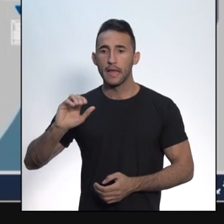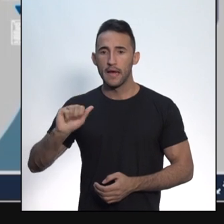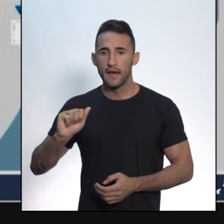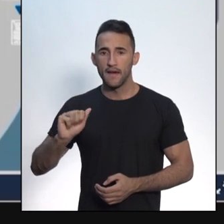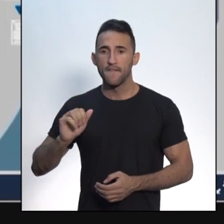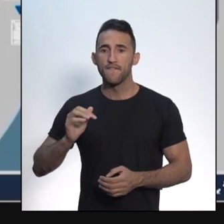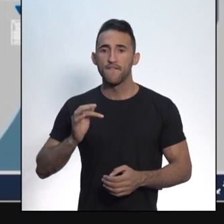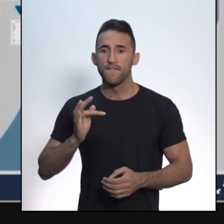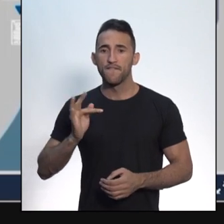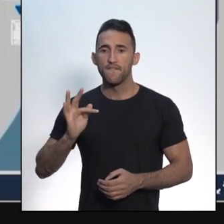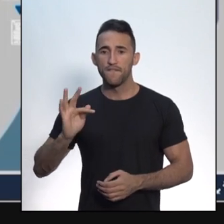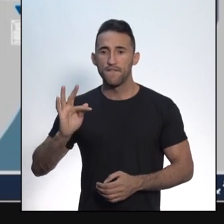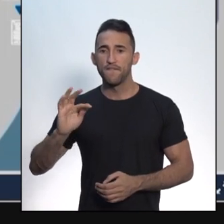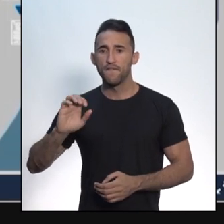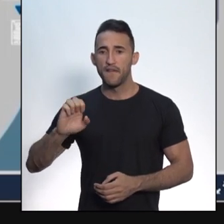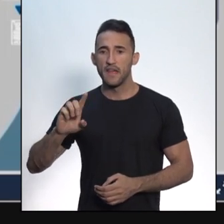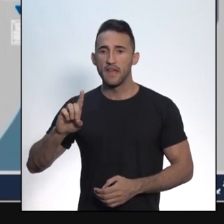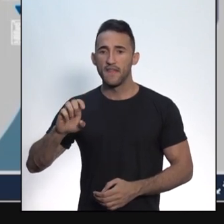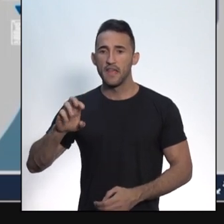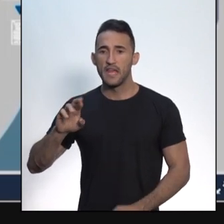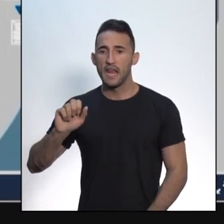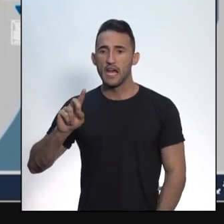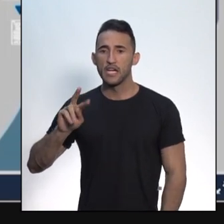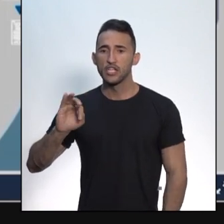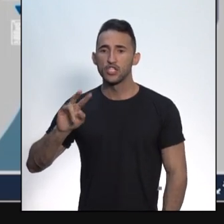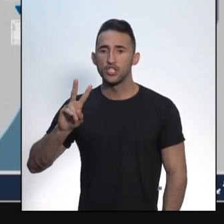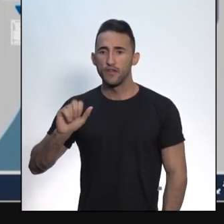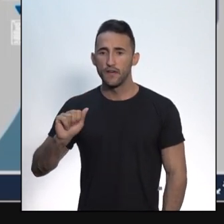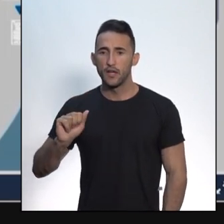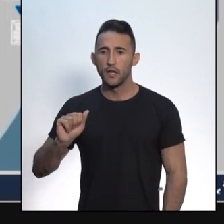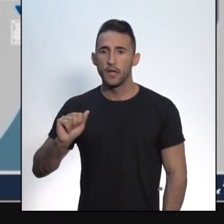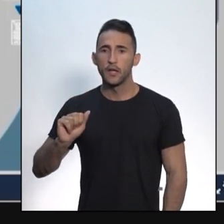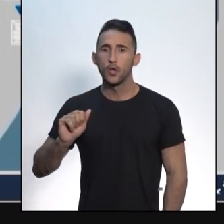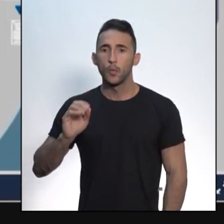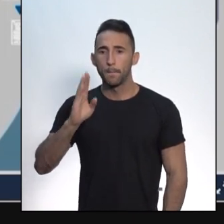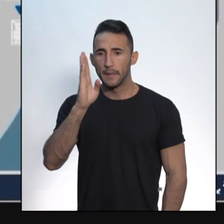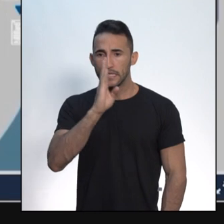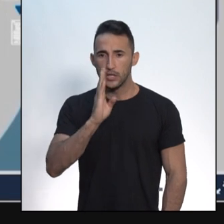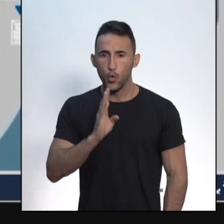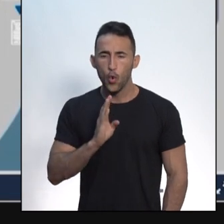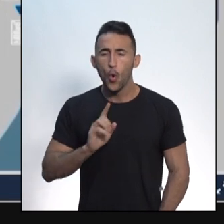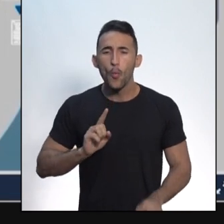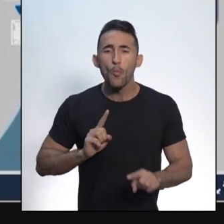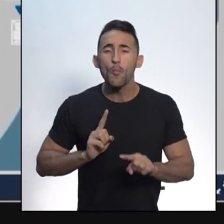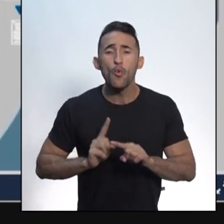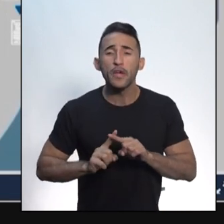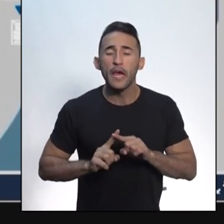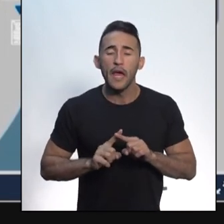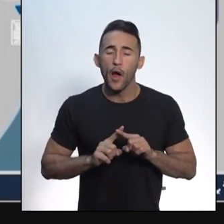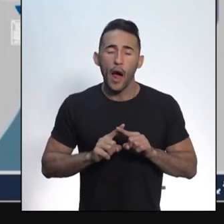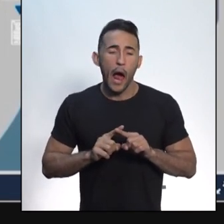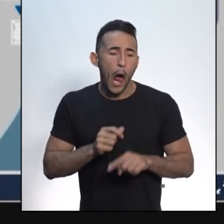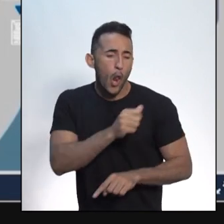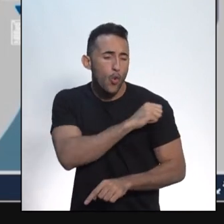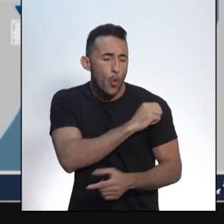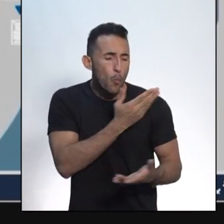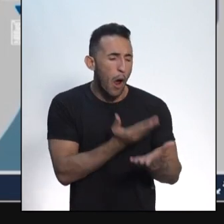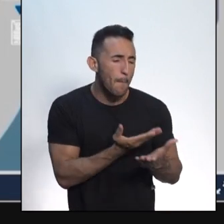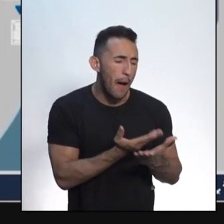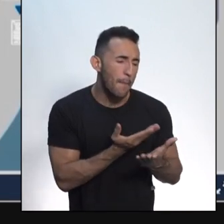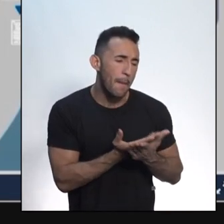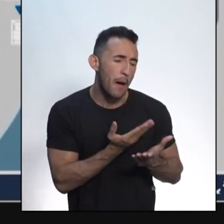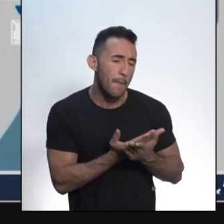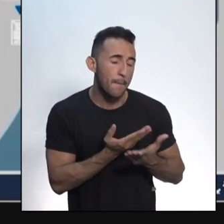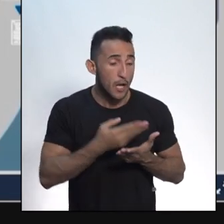que sai de uma aula de História do Brasil República e não sabe dizer o que significa o conceito de república,